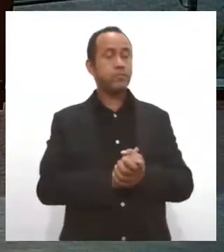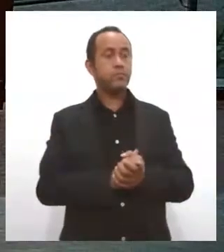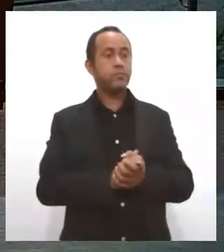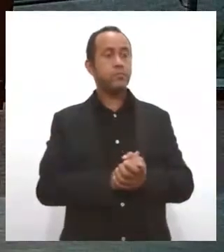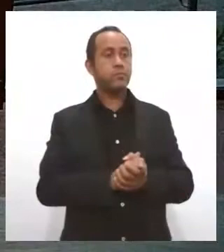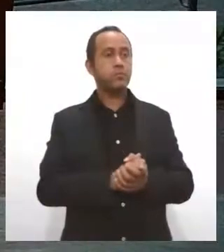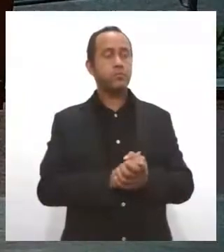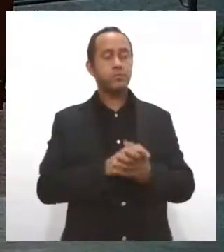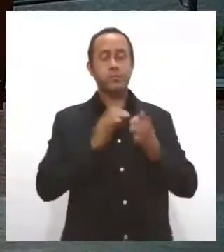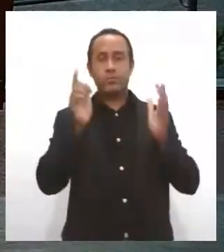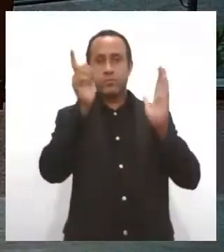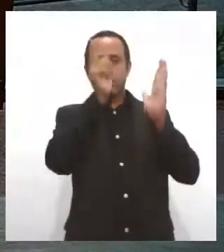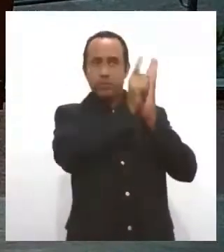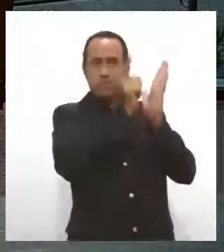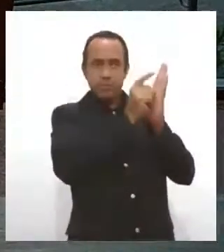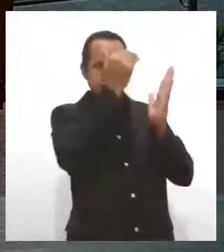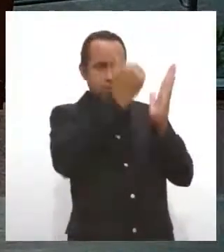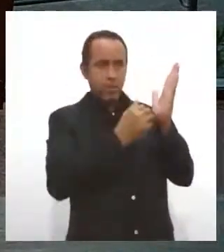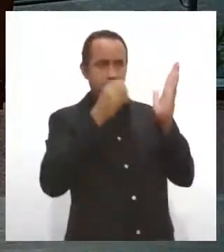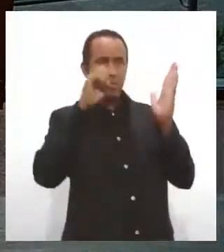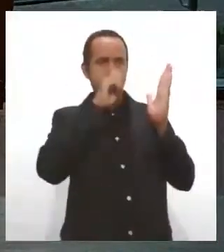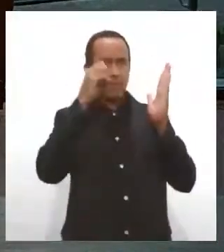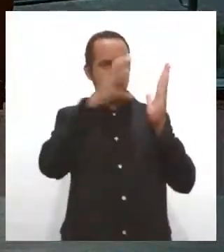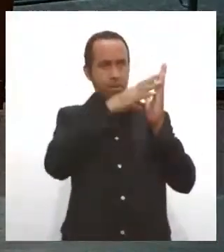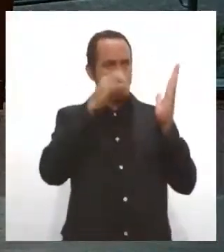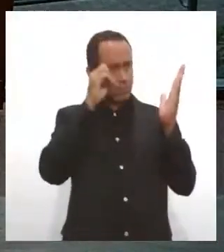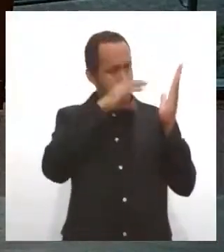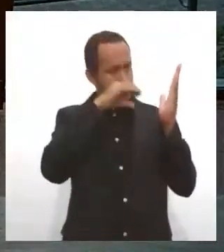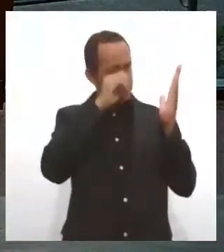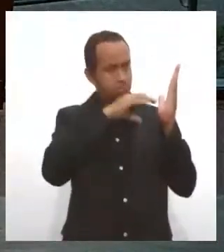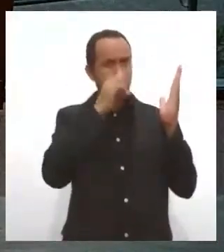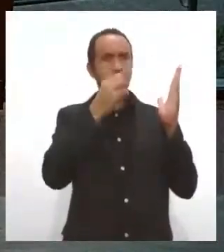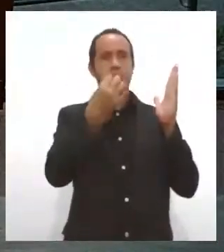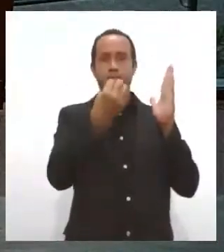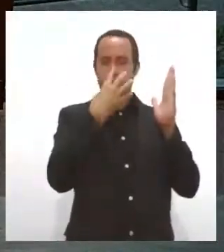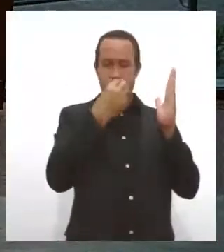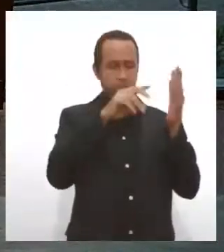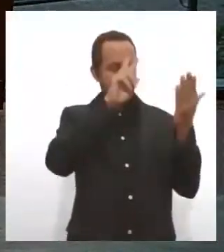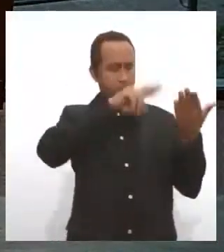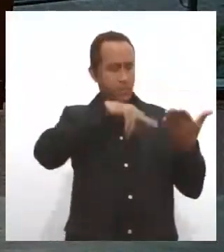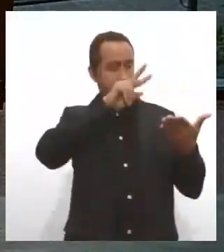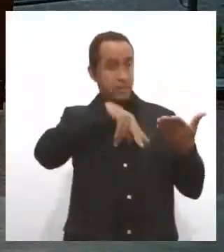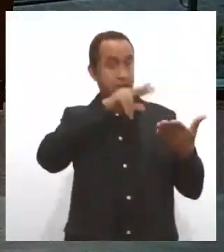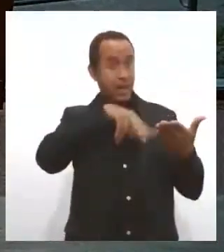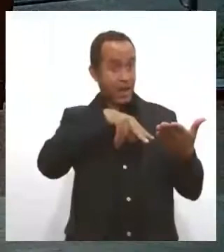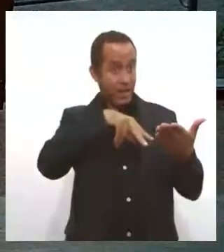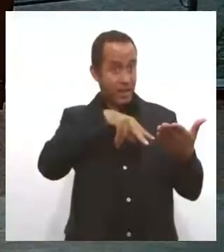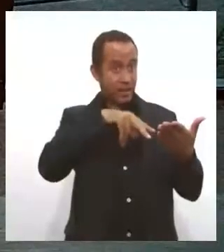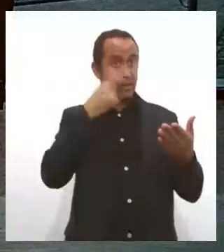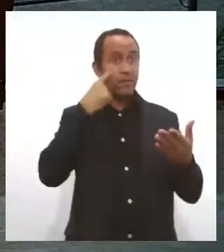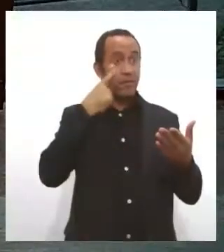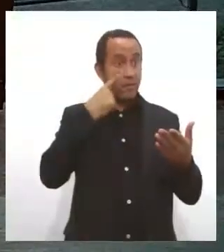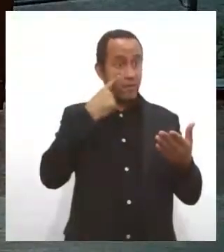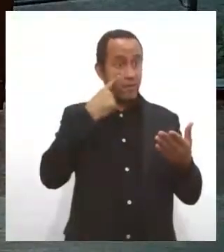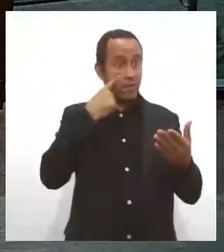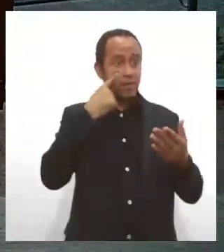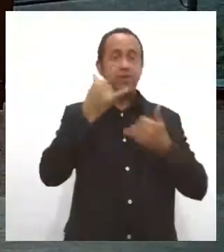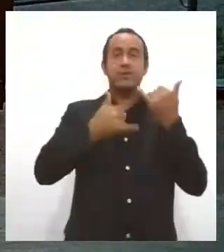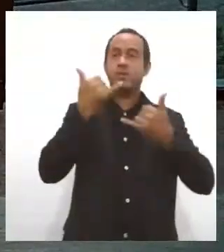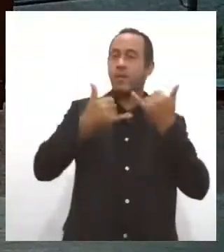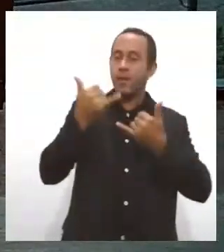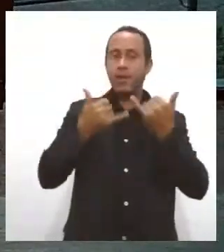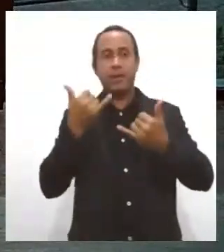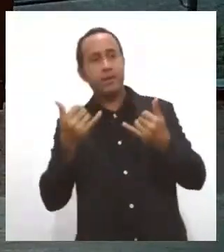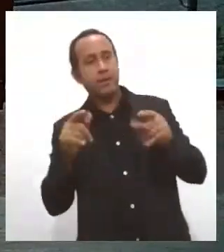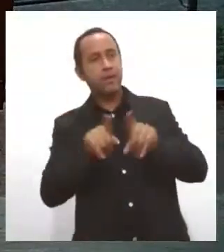na embalagem essas instruções em relação à faixa etária, você falou bem, tem que verificar também na hora da brincadeira se